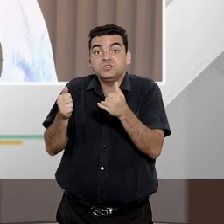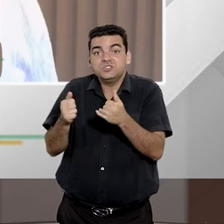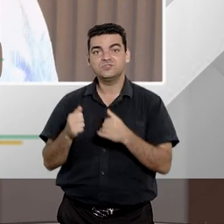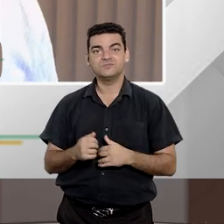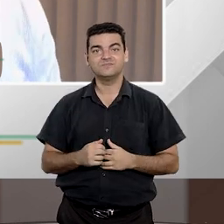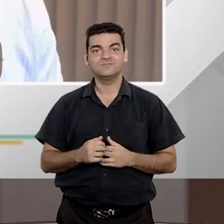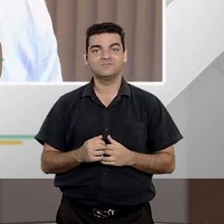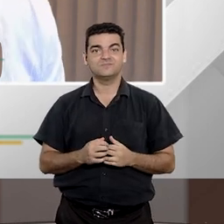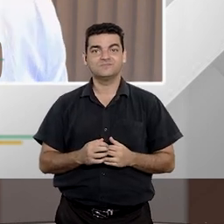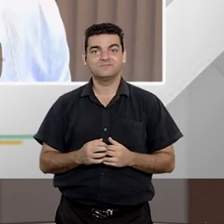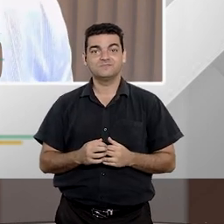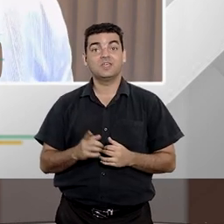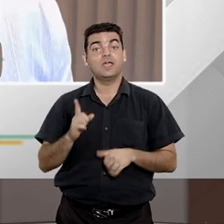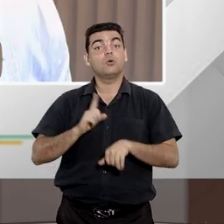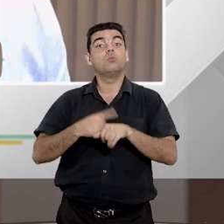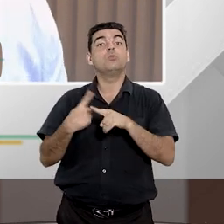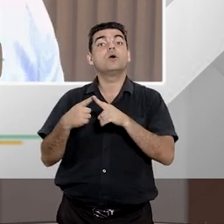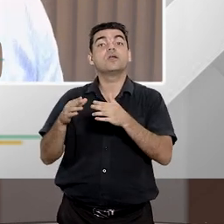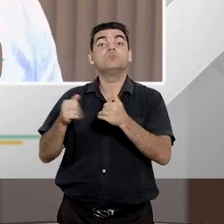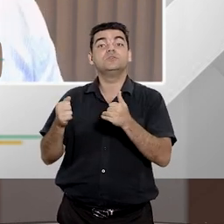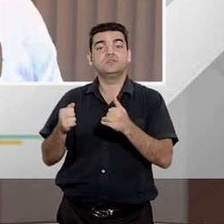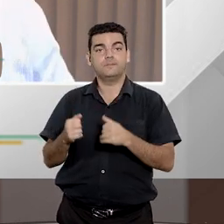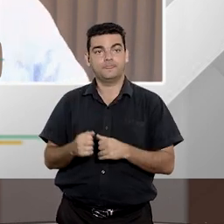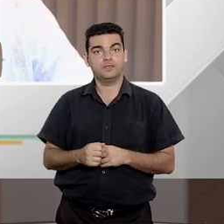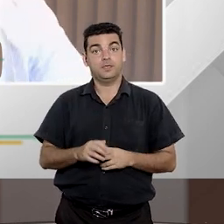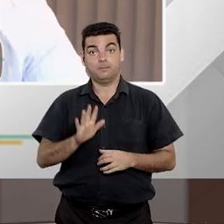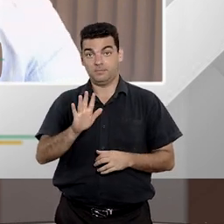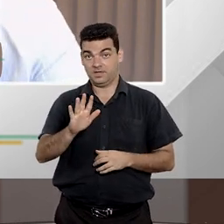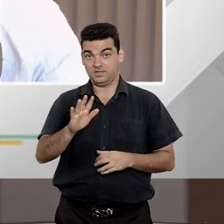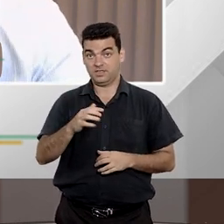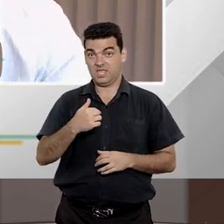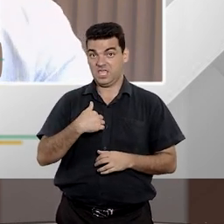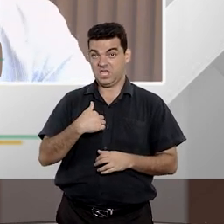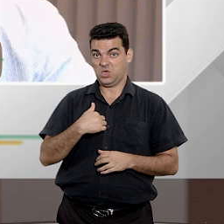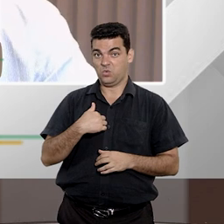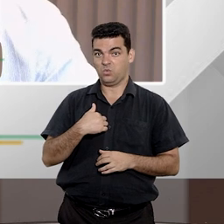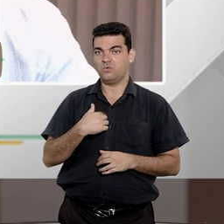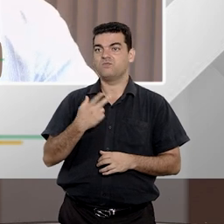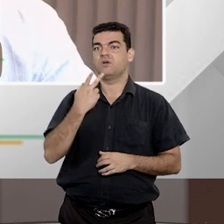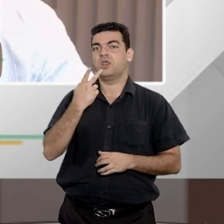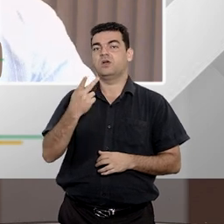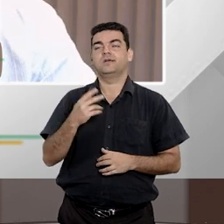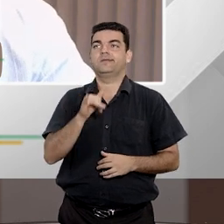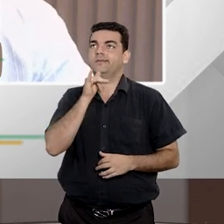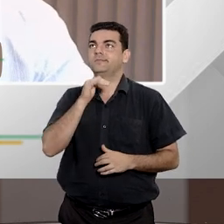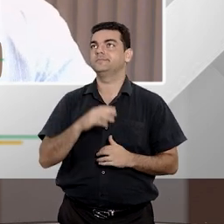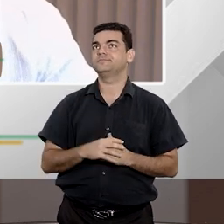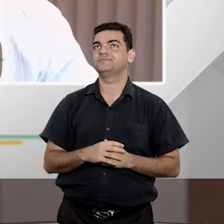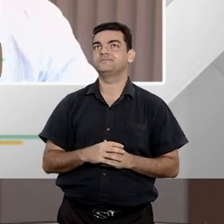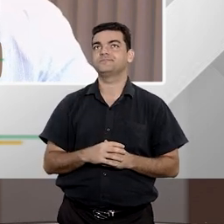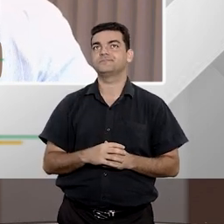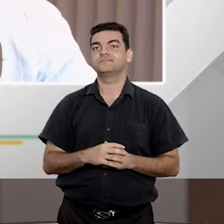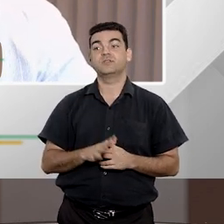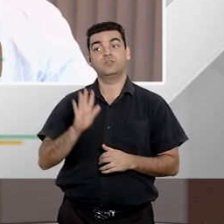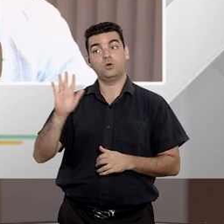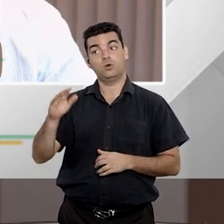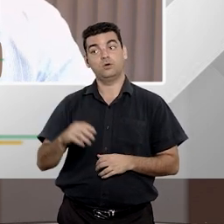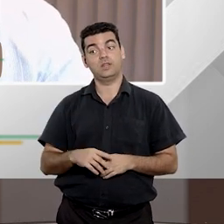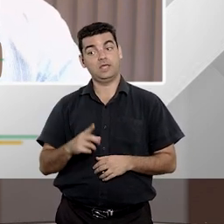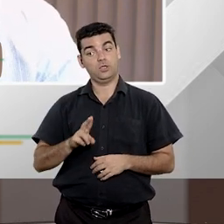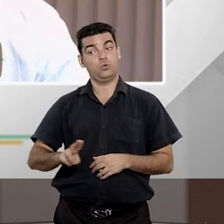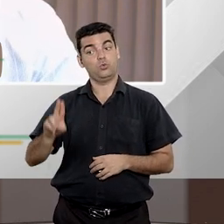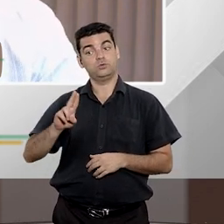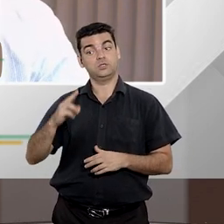civil pública isso é a causa de pedir agora eu não posso colocar lá como pedido da ação civil pública olha eu estou